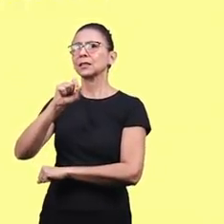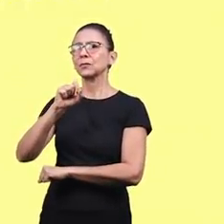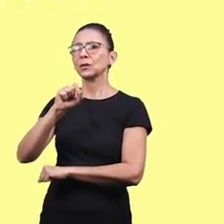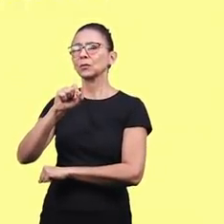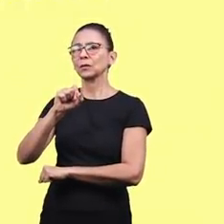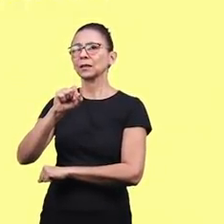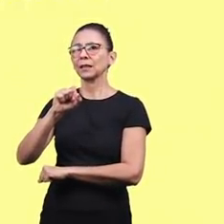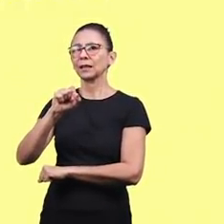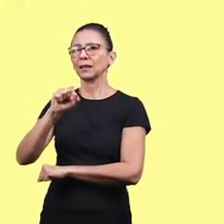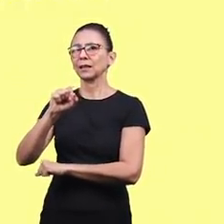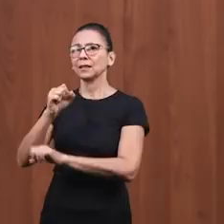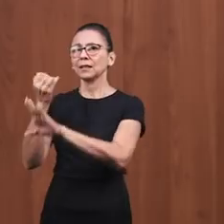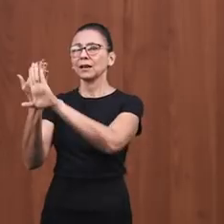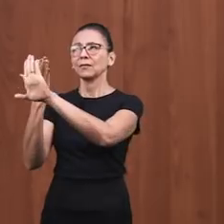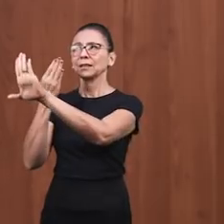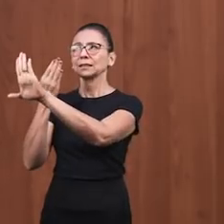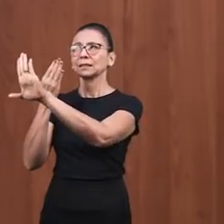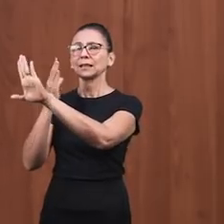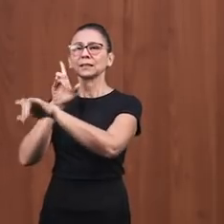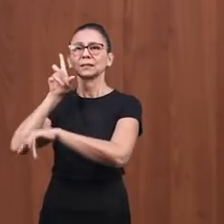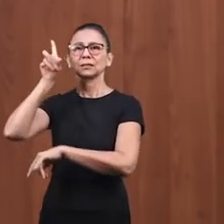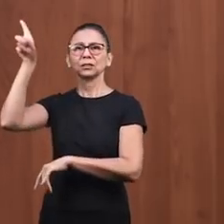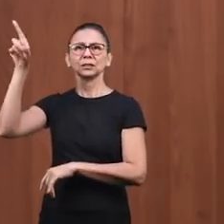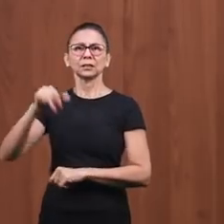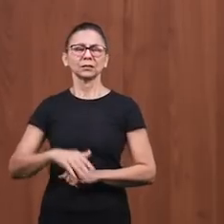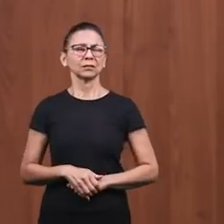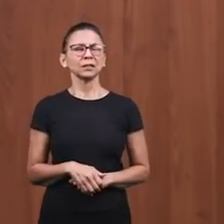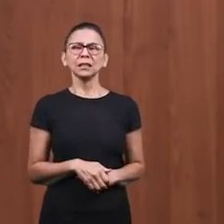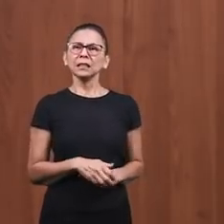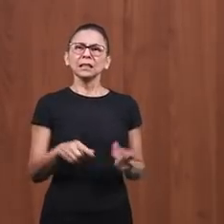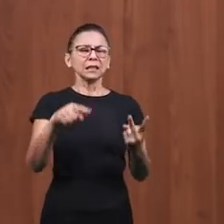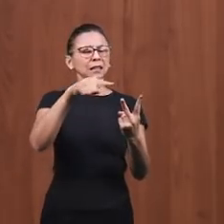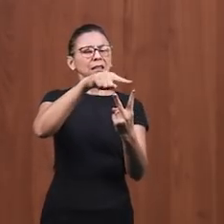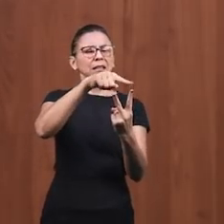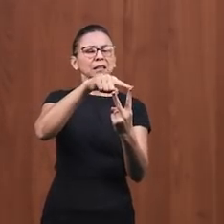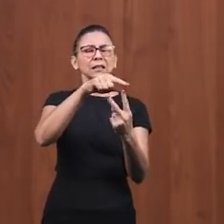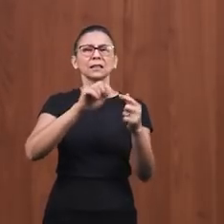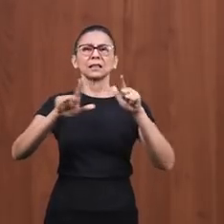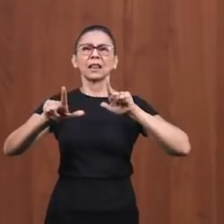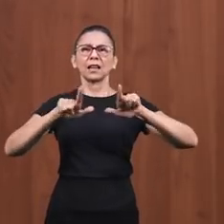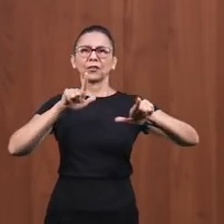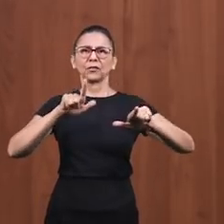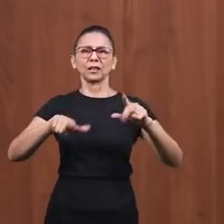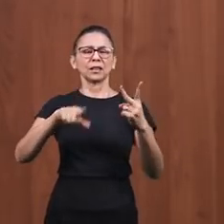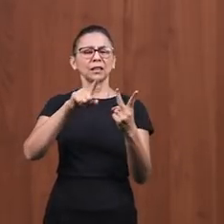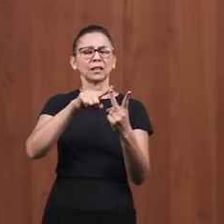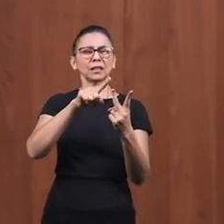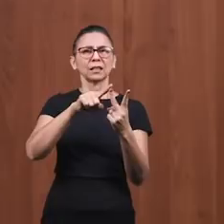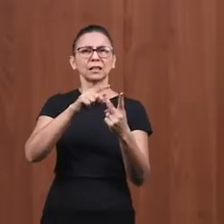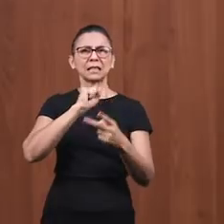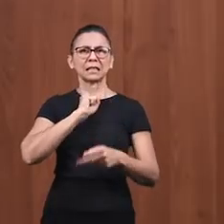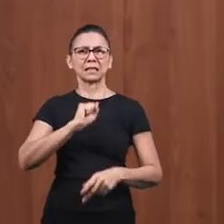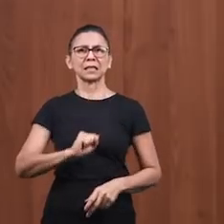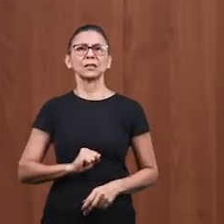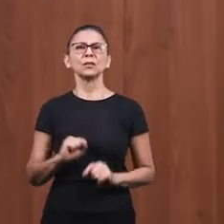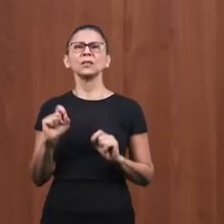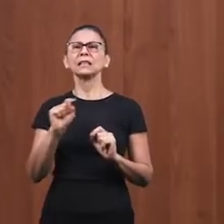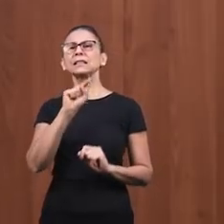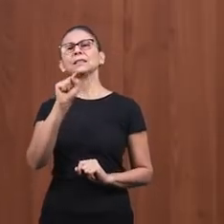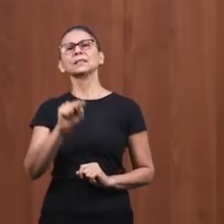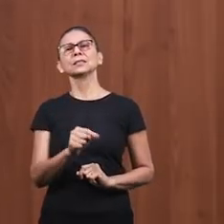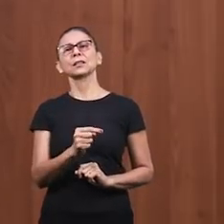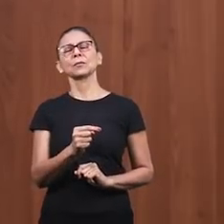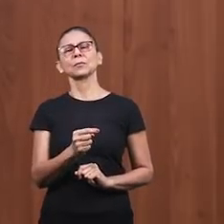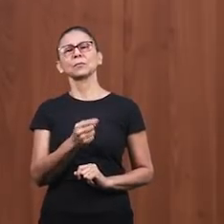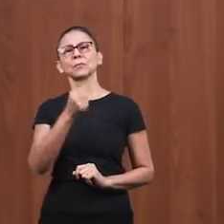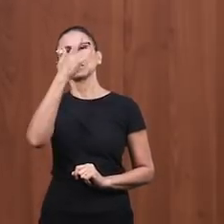E quem era o levita e o sacerdote? Fala daqueles que eram separados para o